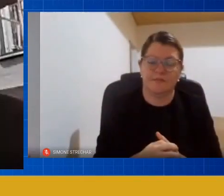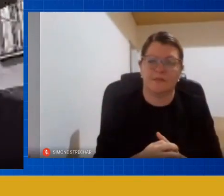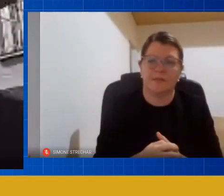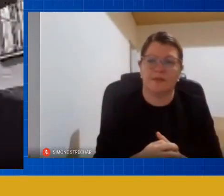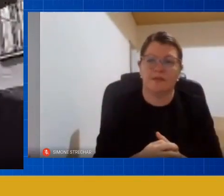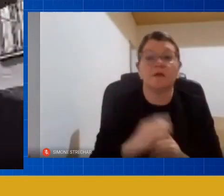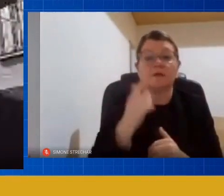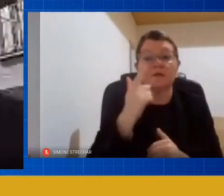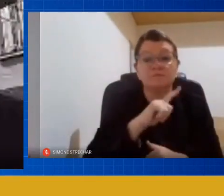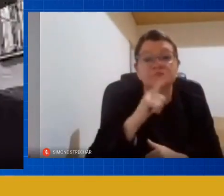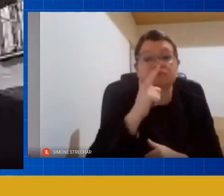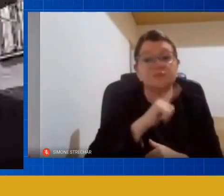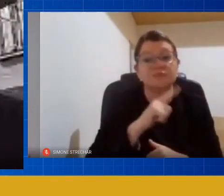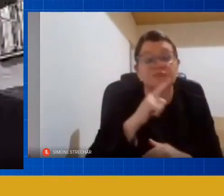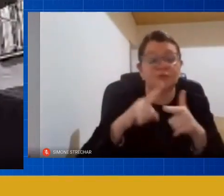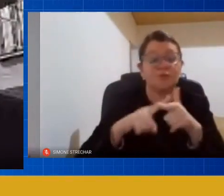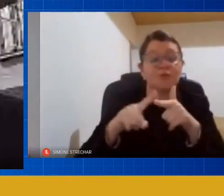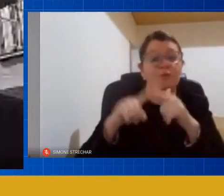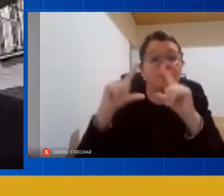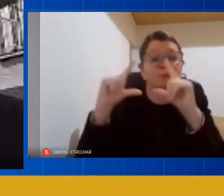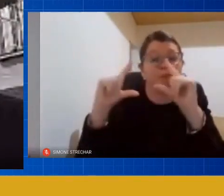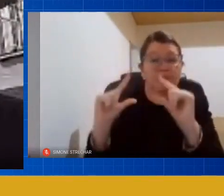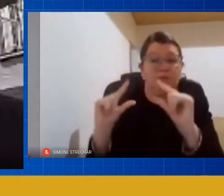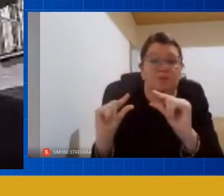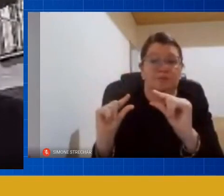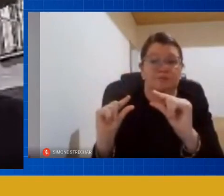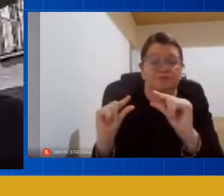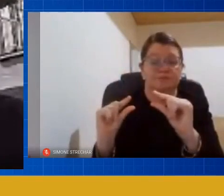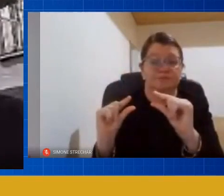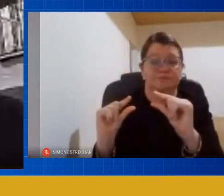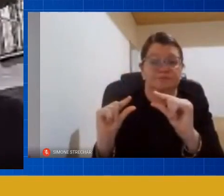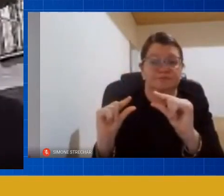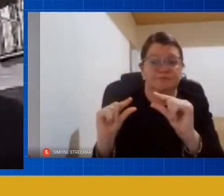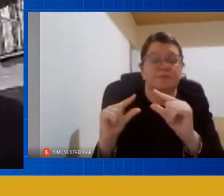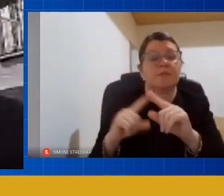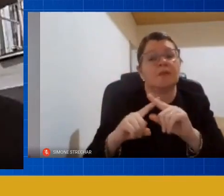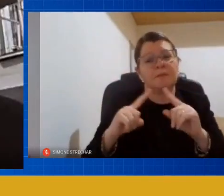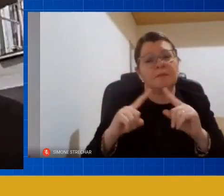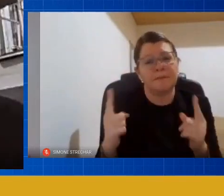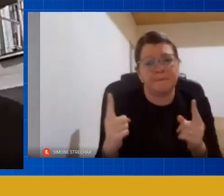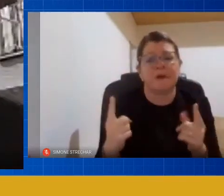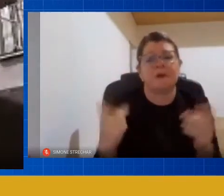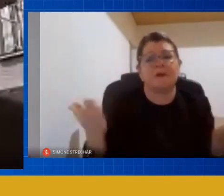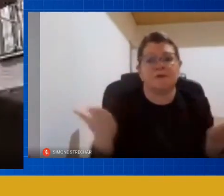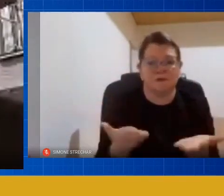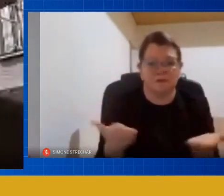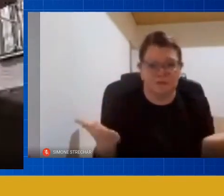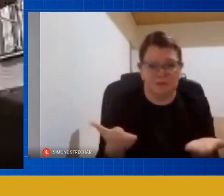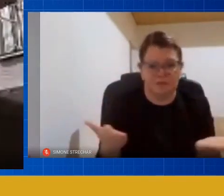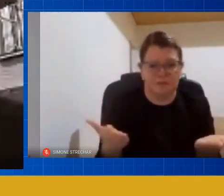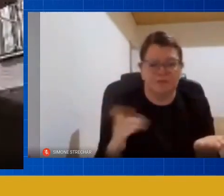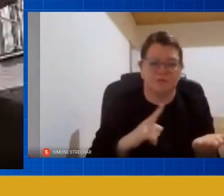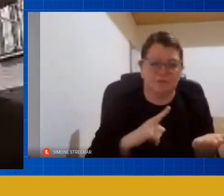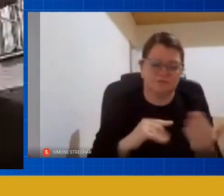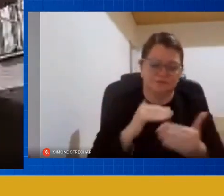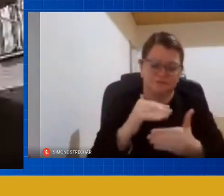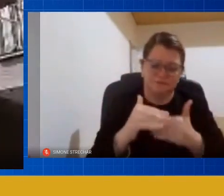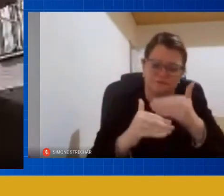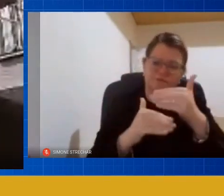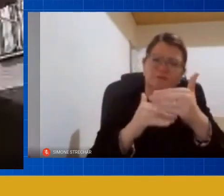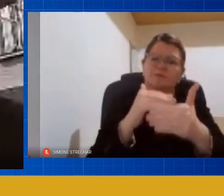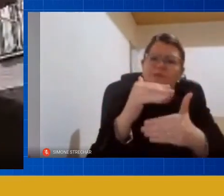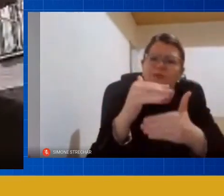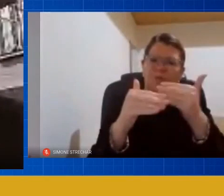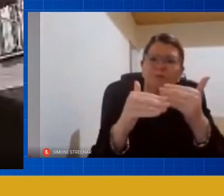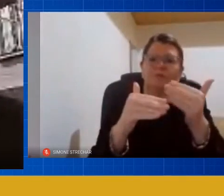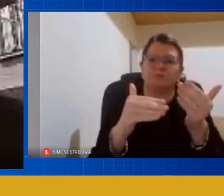menos de problemas como nós estamos enfrentando hoje é claro que nós estamos num processo de formação para